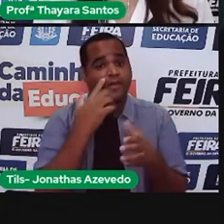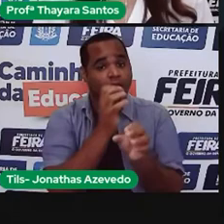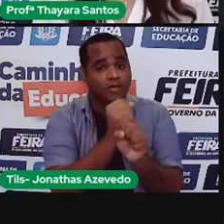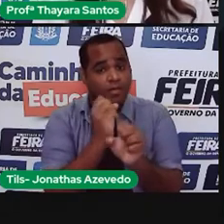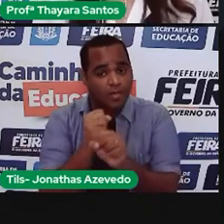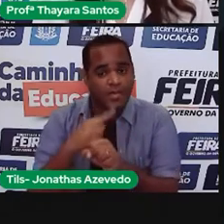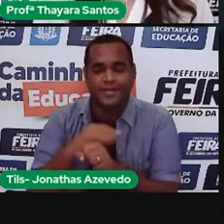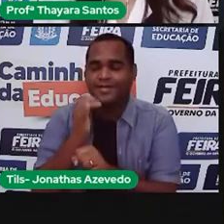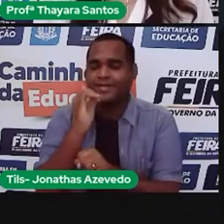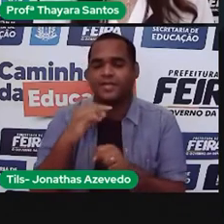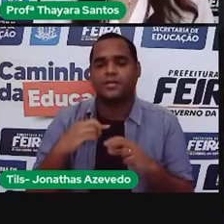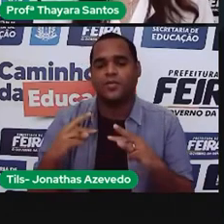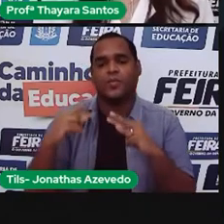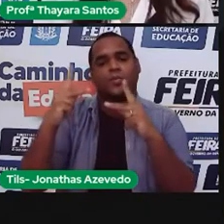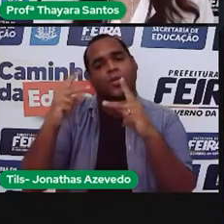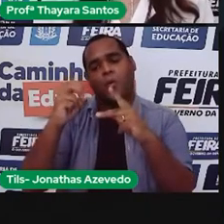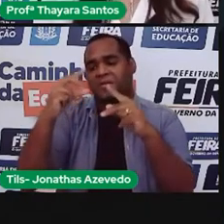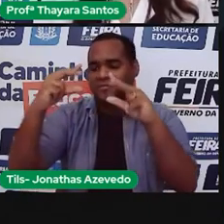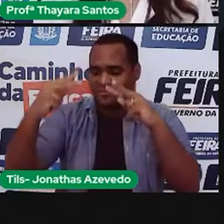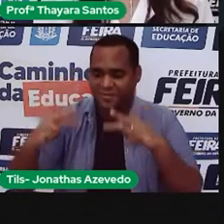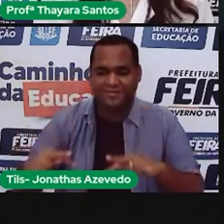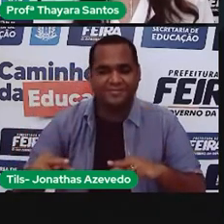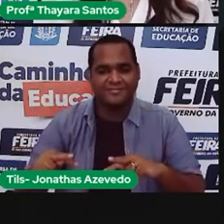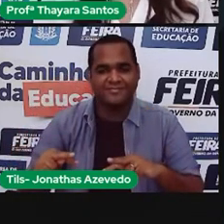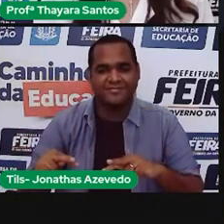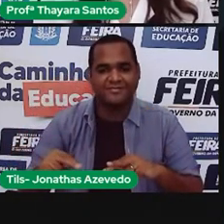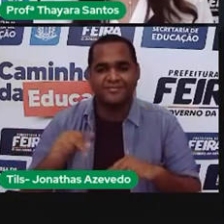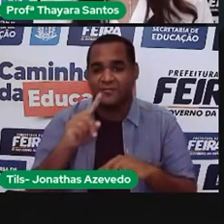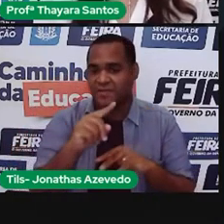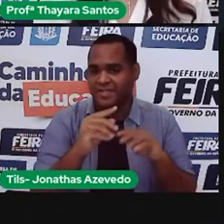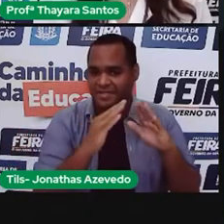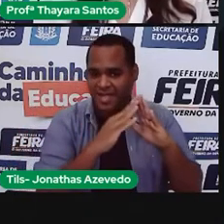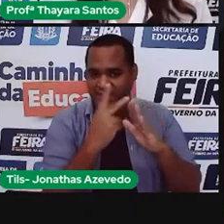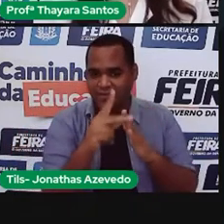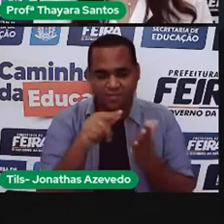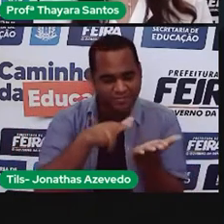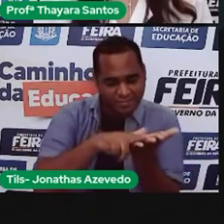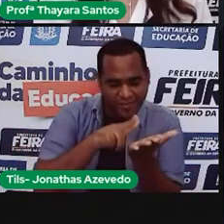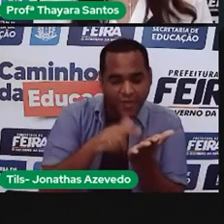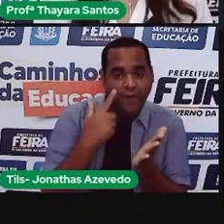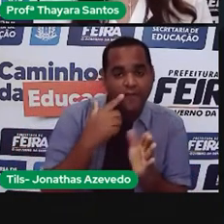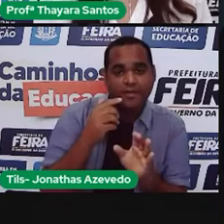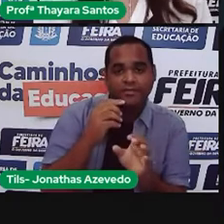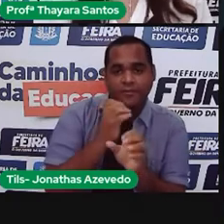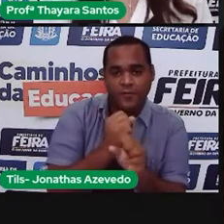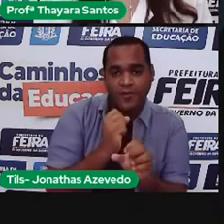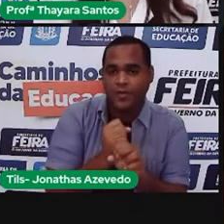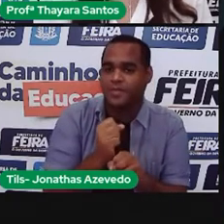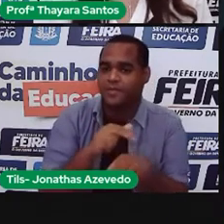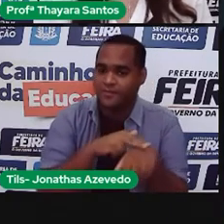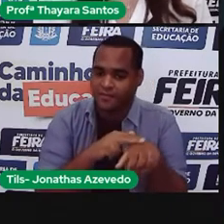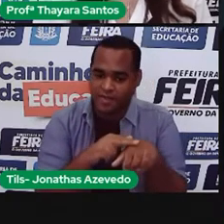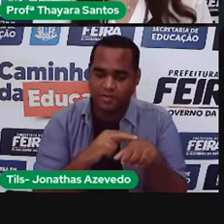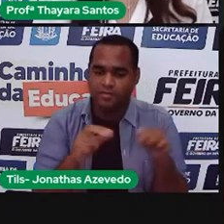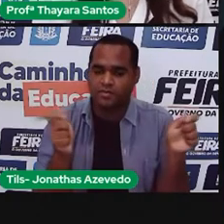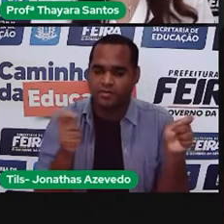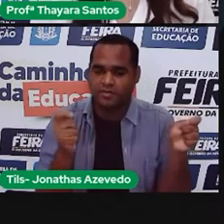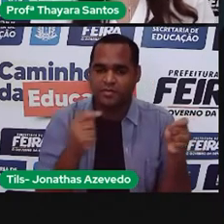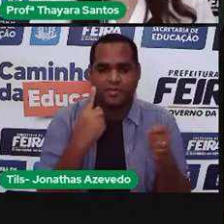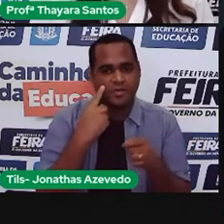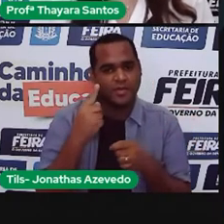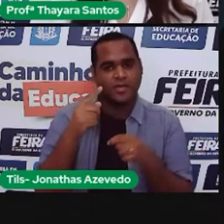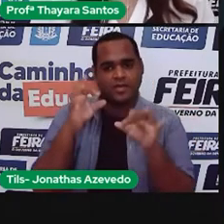energia está mais alto ou mais baixo. Se na sua conta vier a bandeira verde, as condições estão boas para o uso